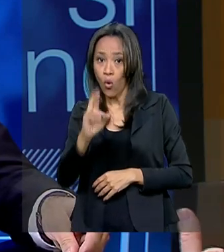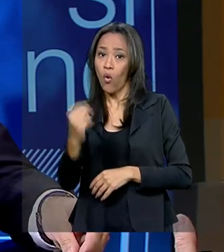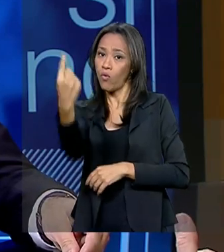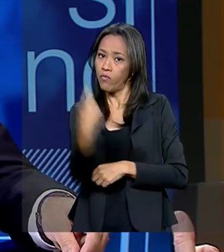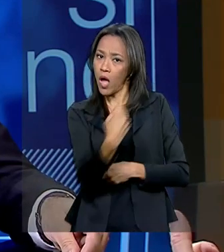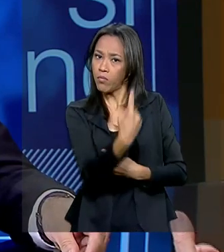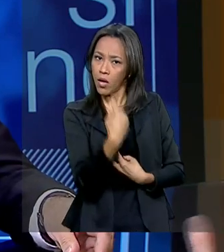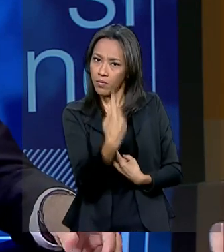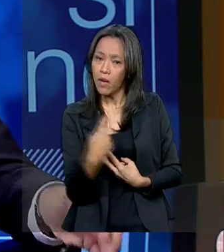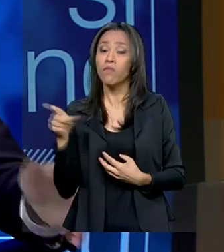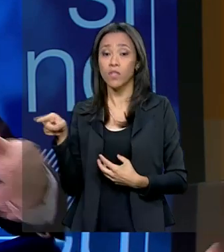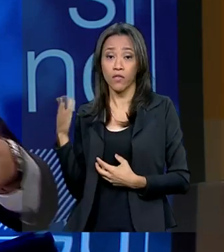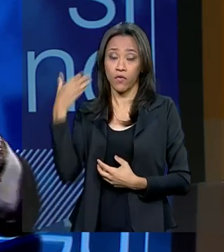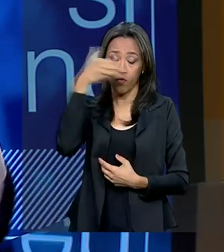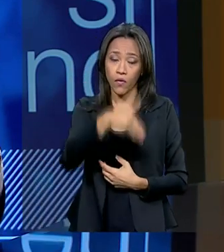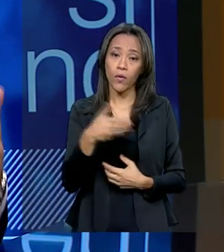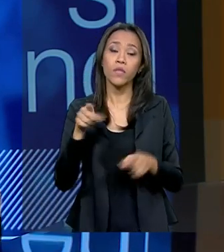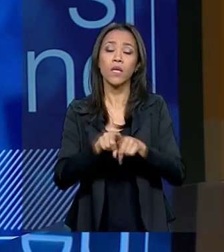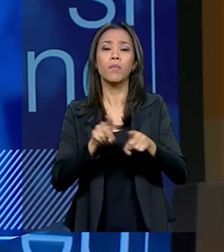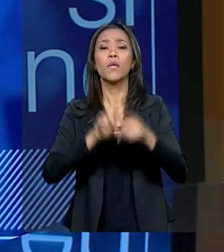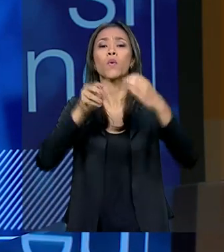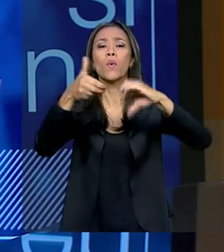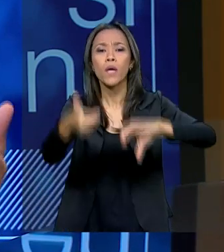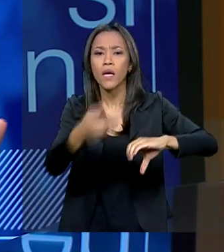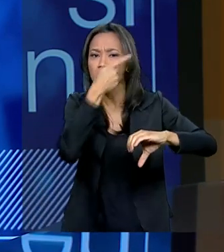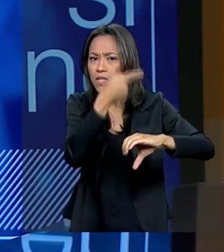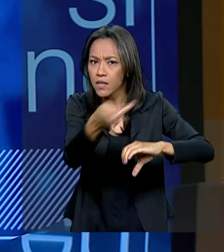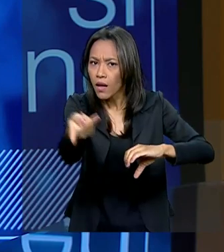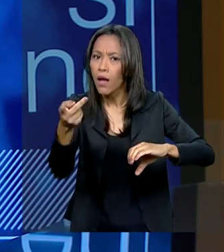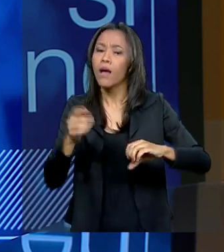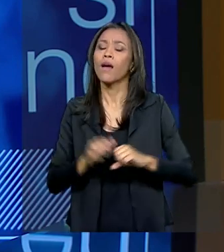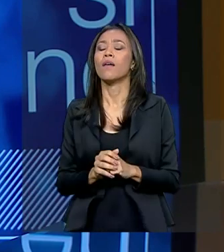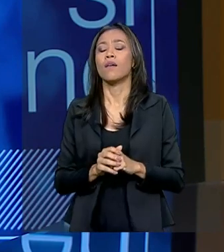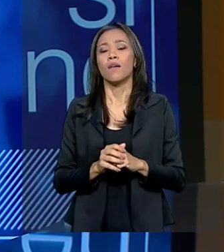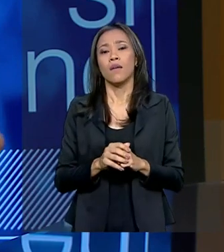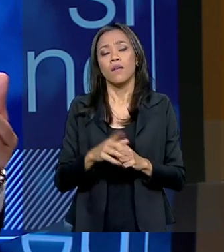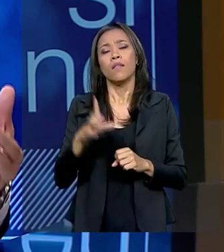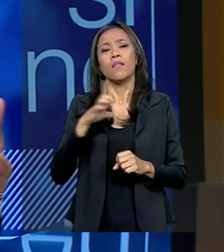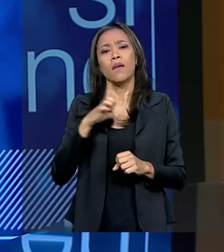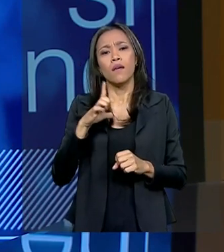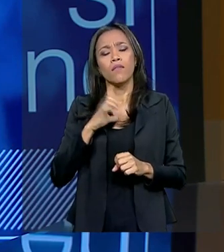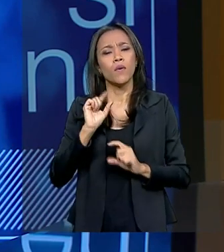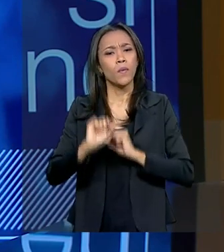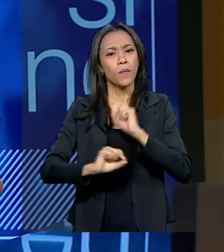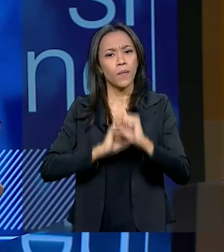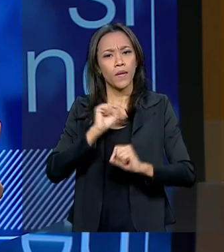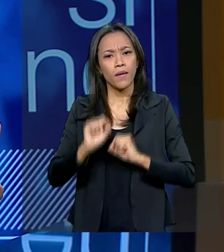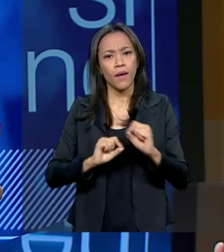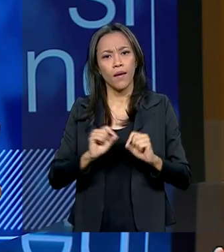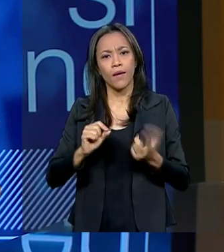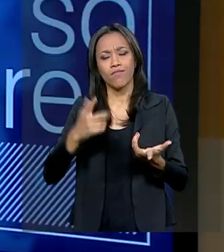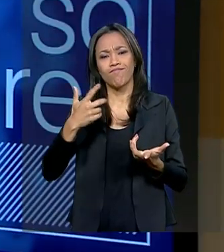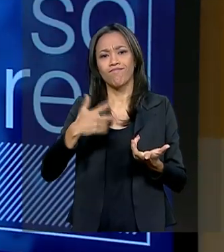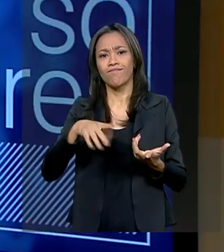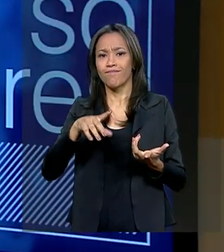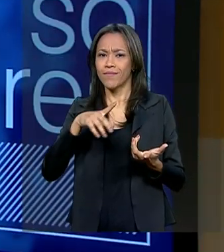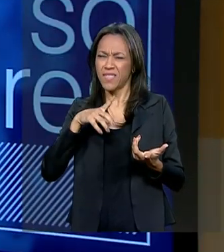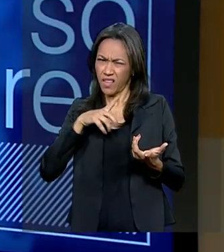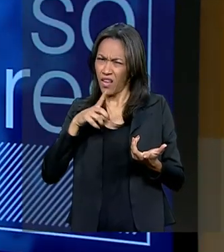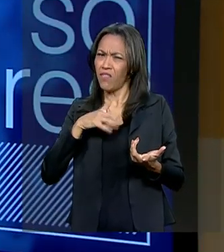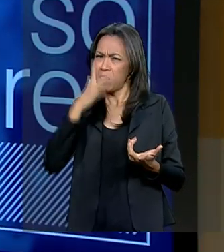algumas vezes. Houve, diríamos assim, algumas interpretações do futuro. Resistência? Com certeza.